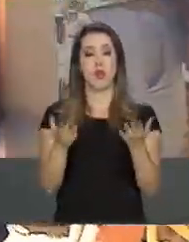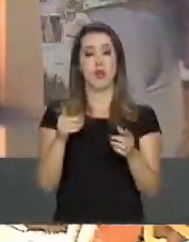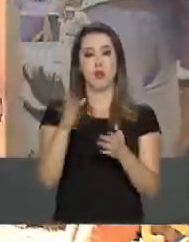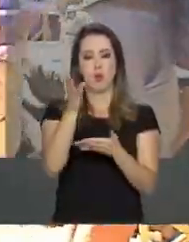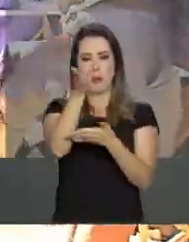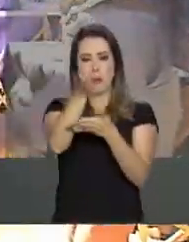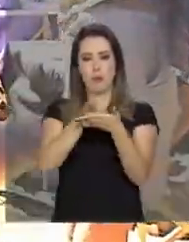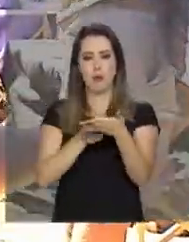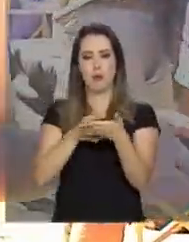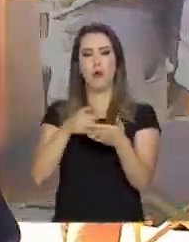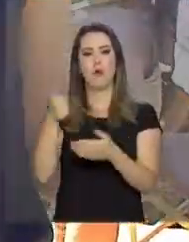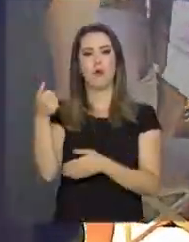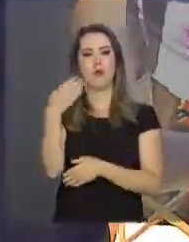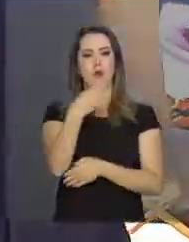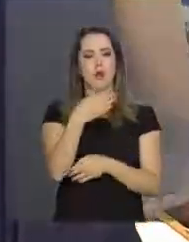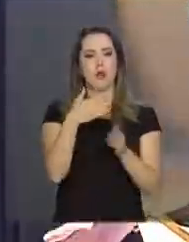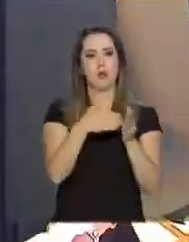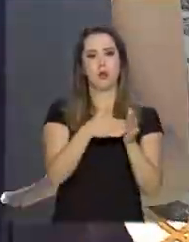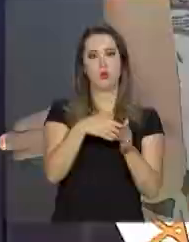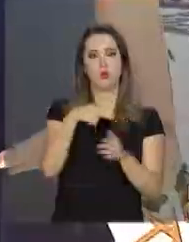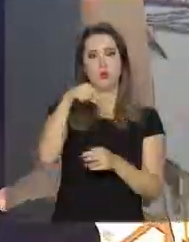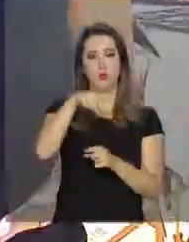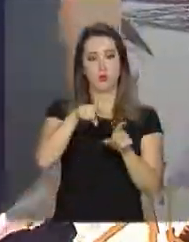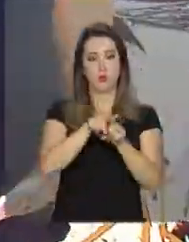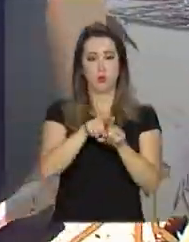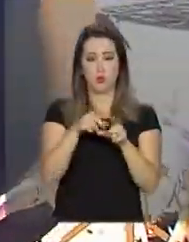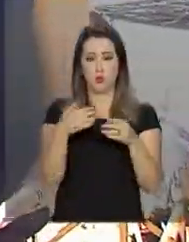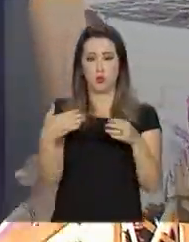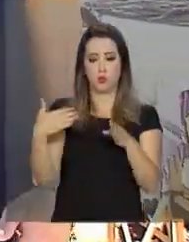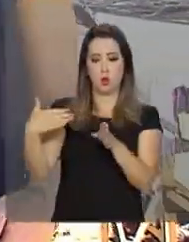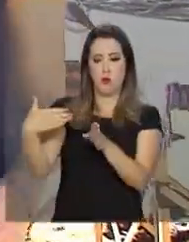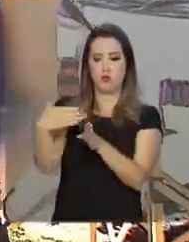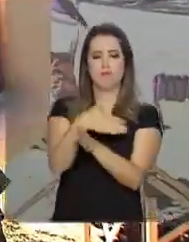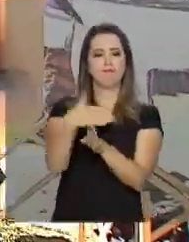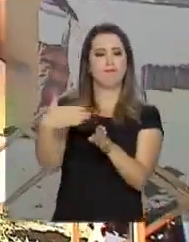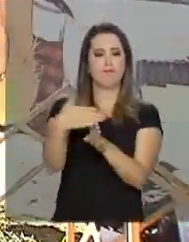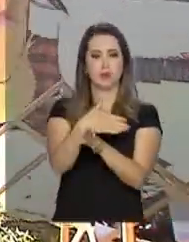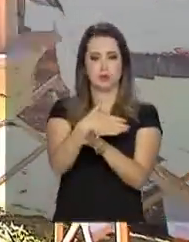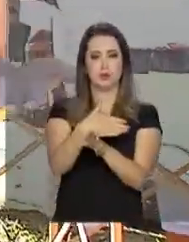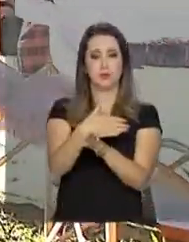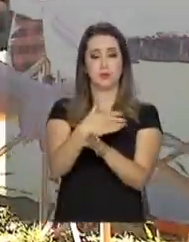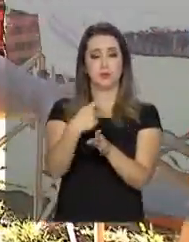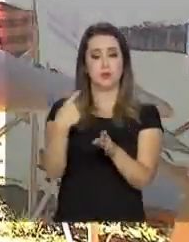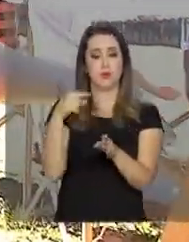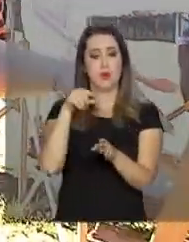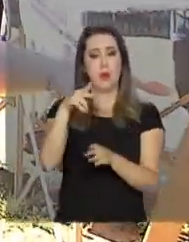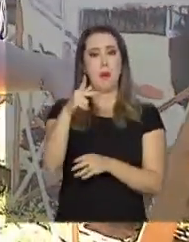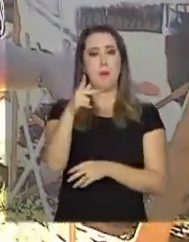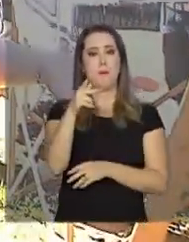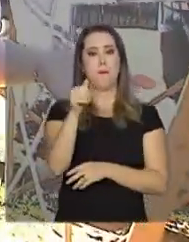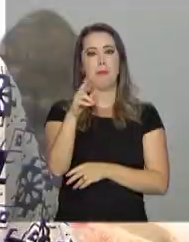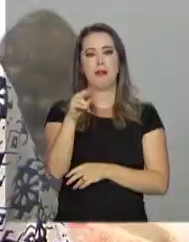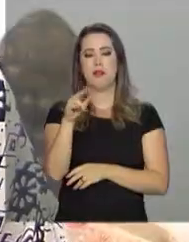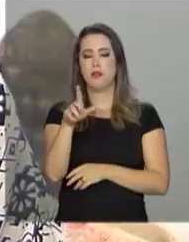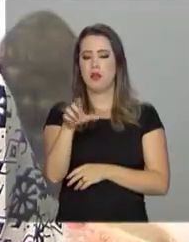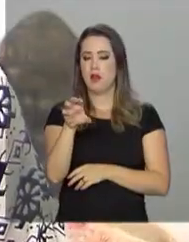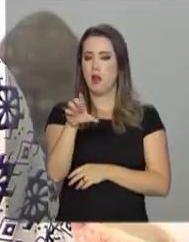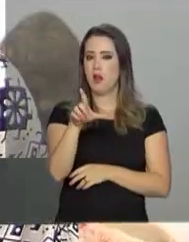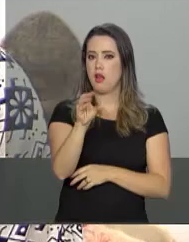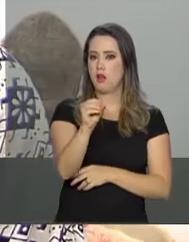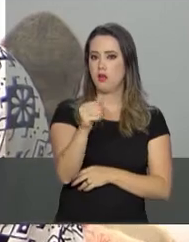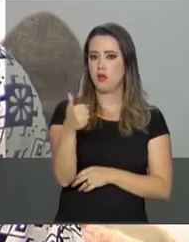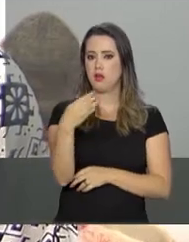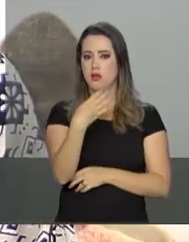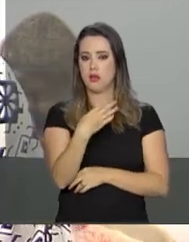que corta Machu Picchu no Peru e também aqui, Alto Paraíso. Além disso, há diversos cristais pela região. Paralelo